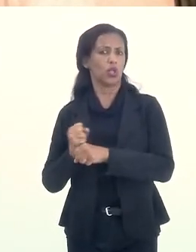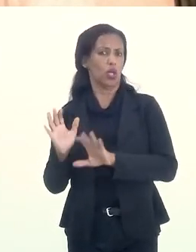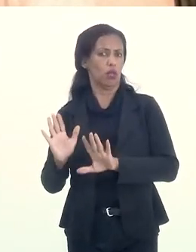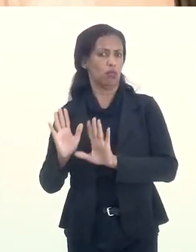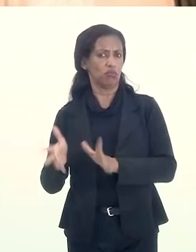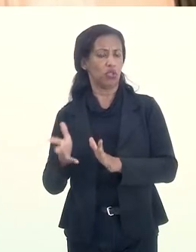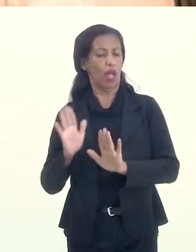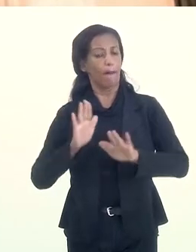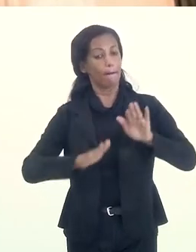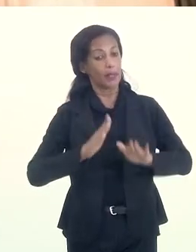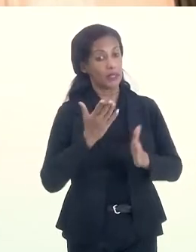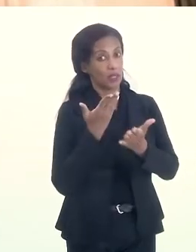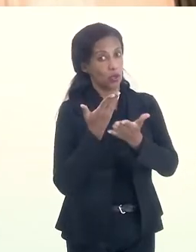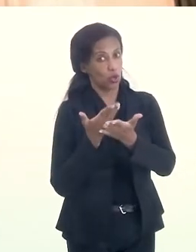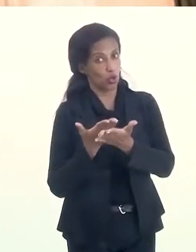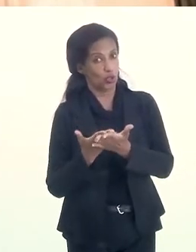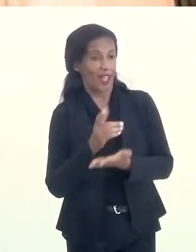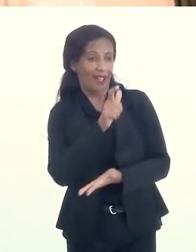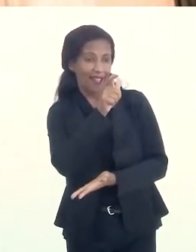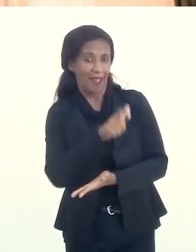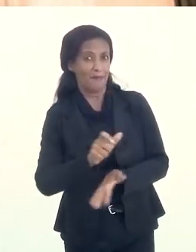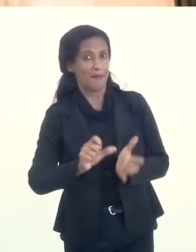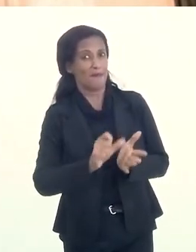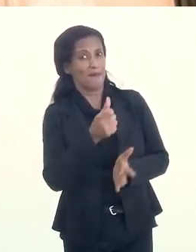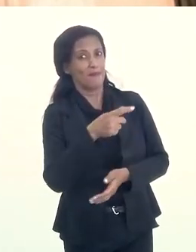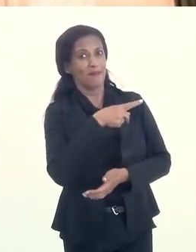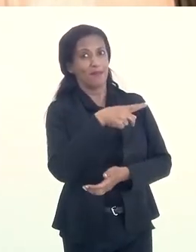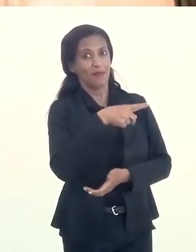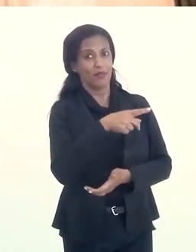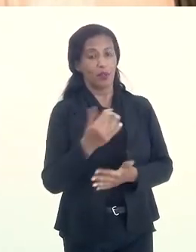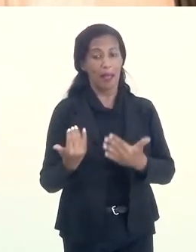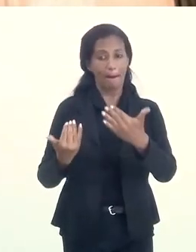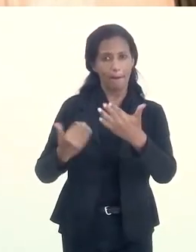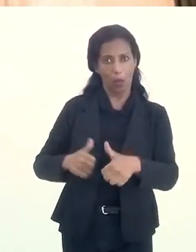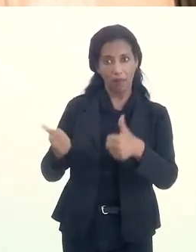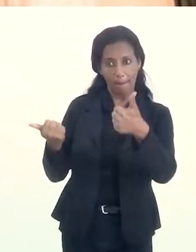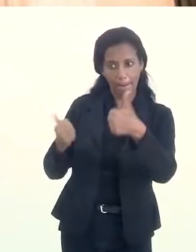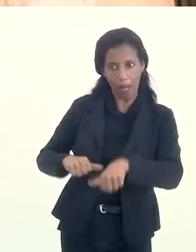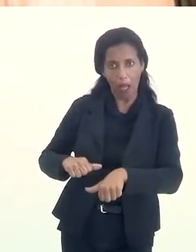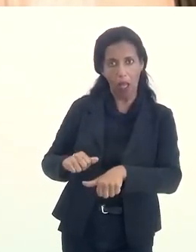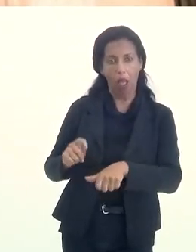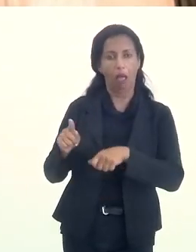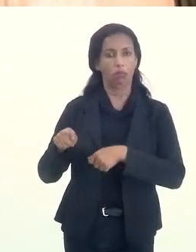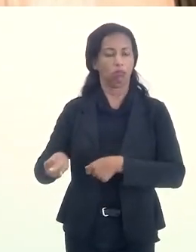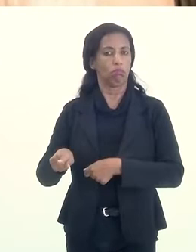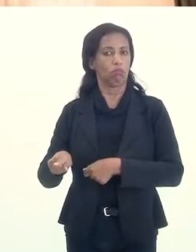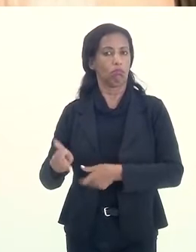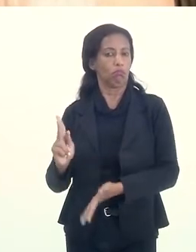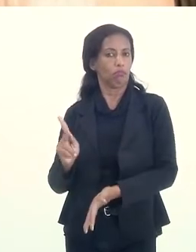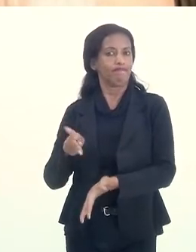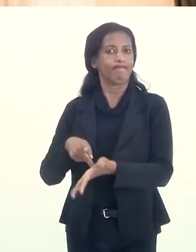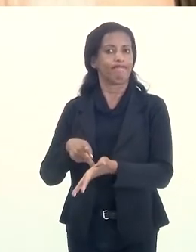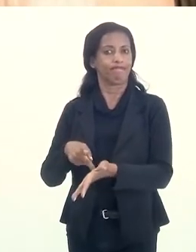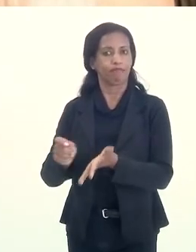Compreende? Apesar de eu estudar com a dona Chiquinha, as provas que valiam, que